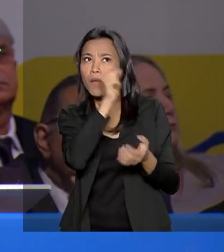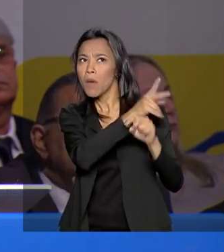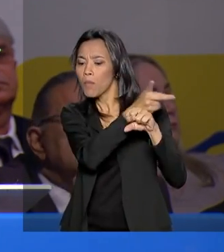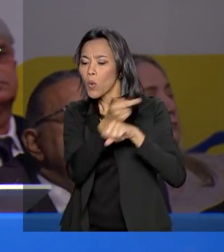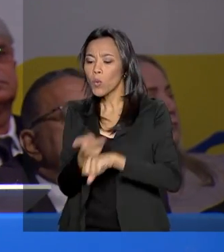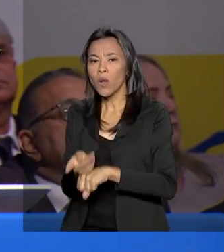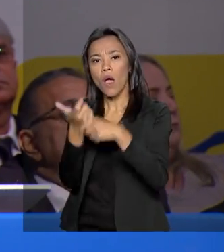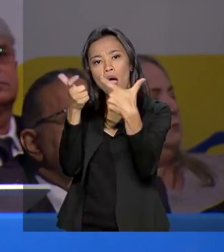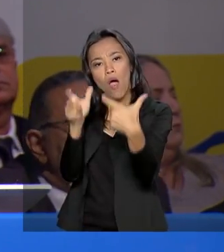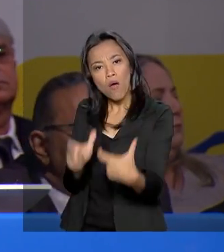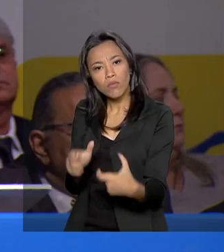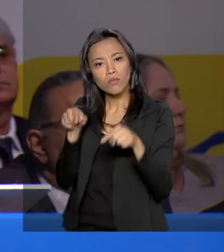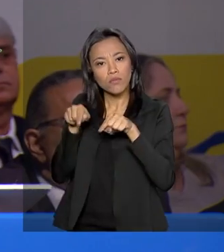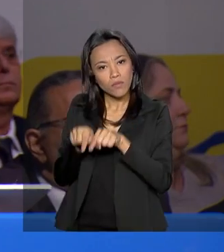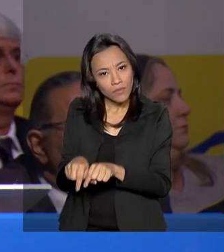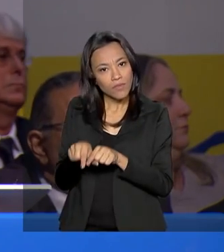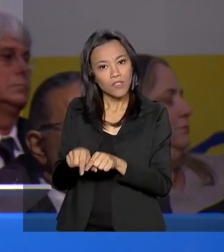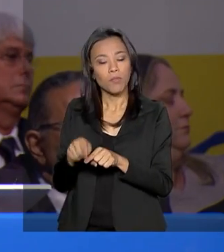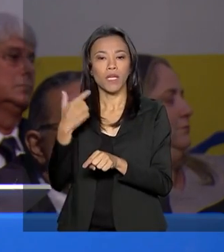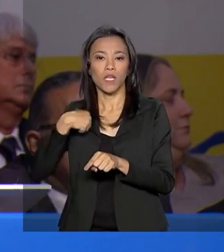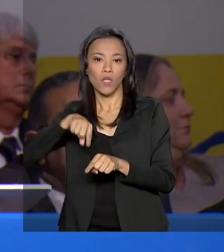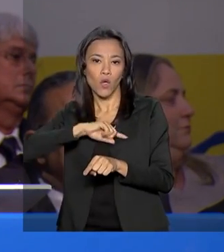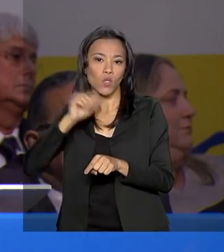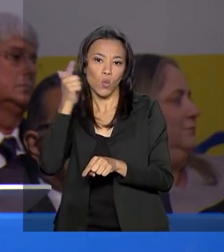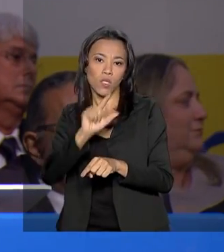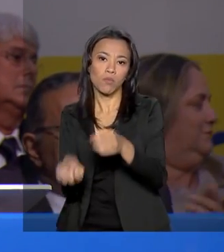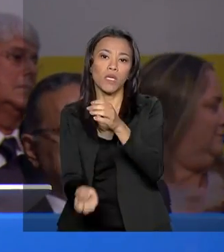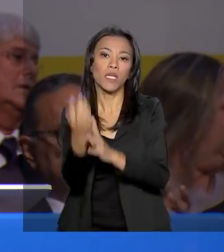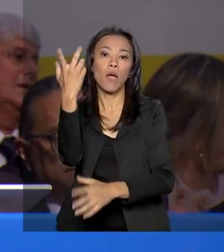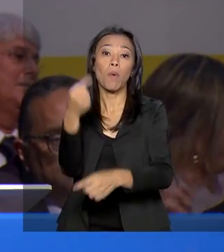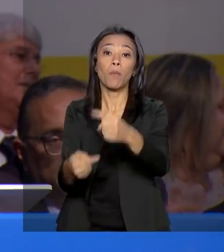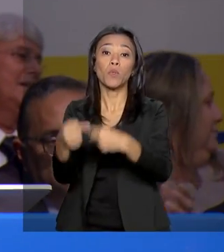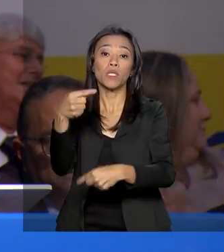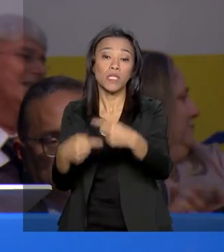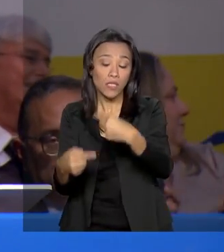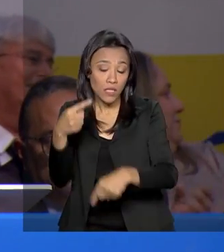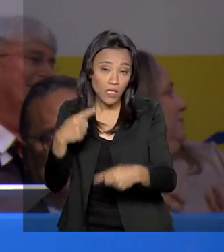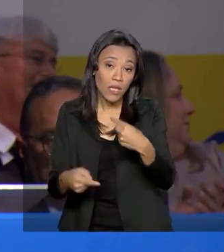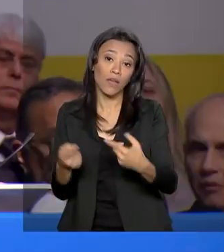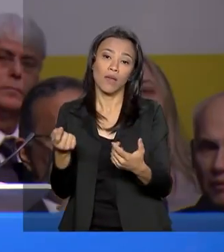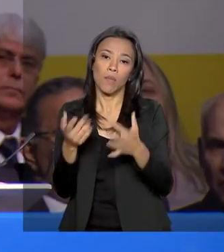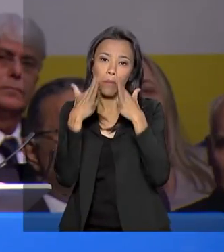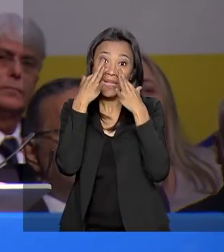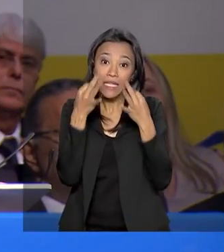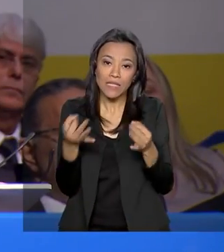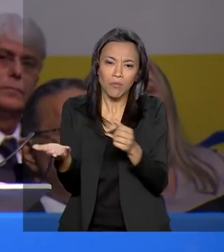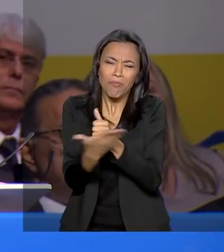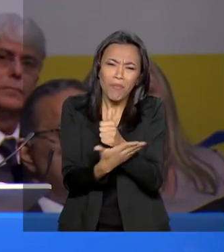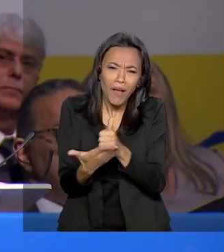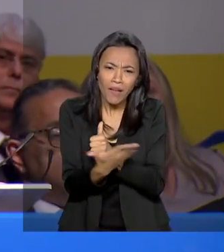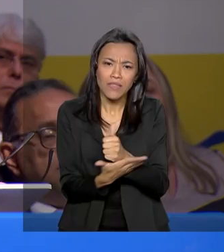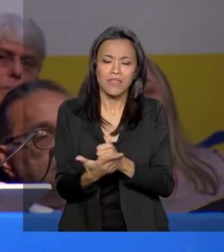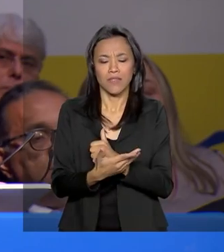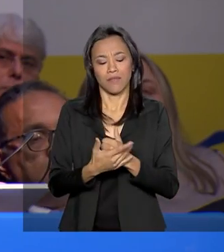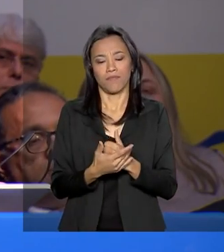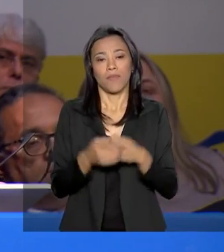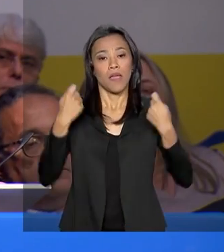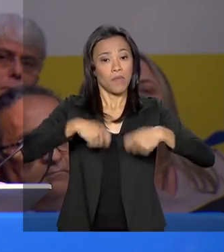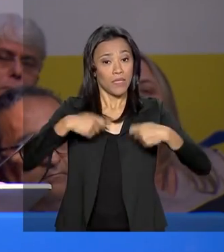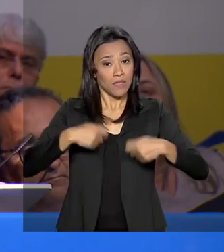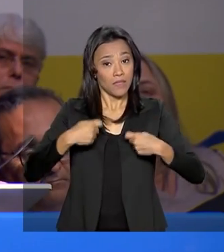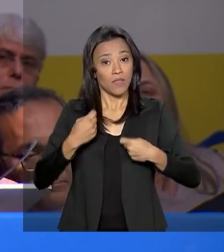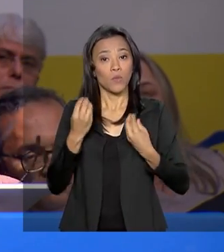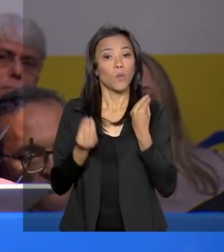referência de nós gerarmos uma política para atenção primária de qualidade. Era preciso dar mais